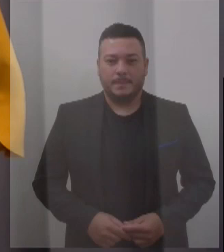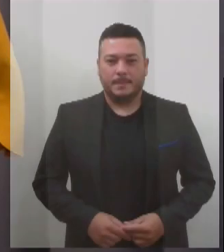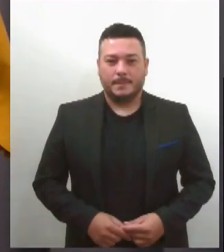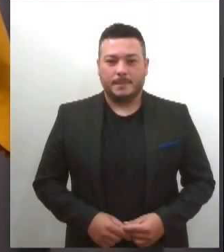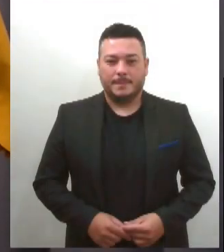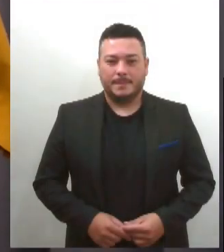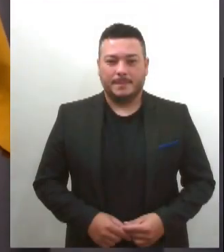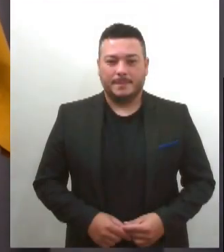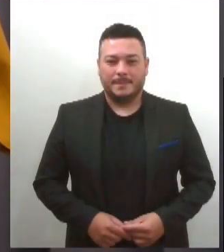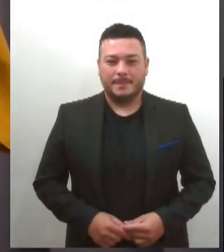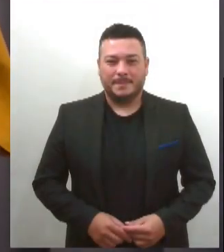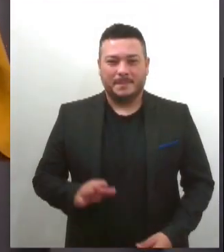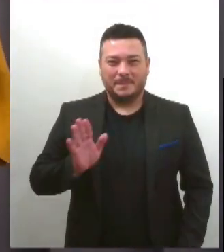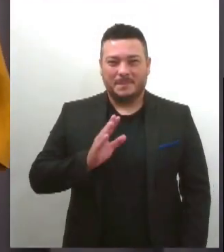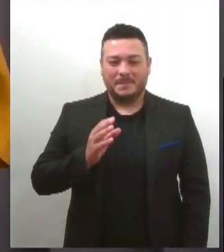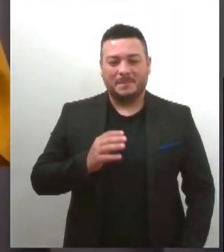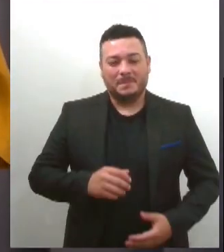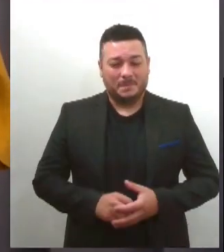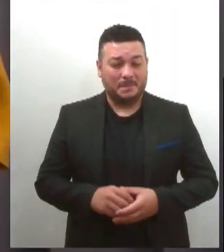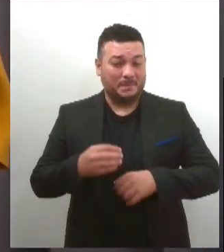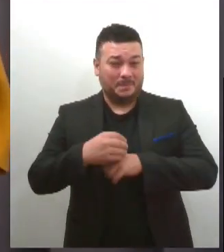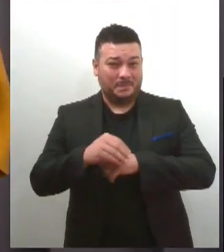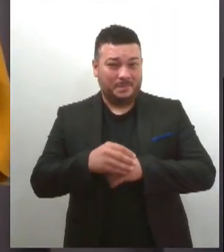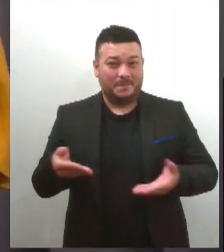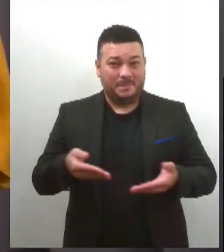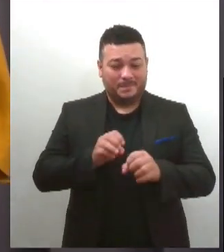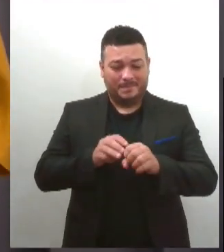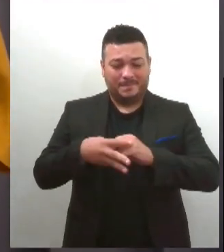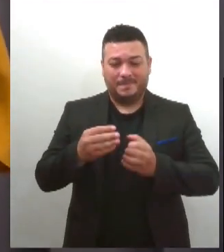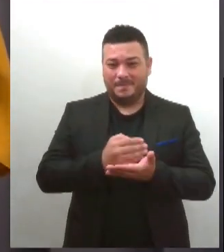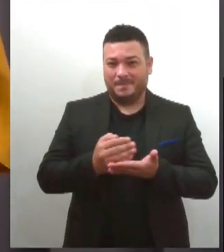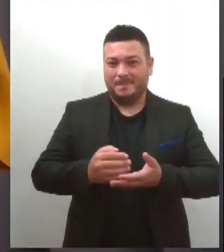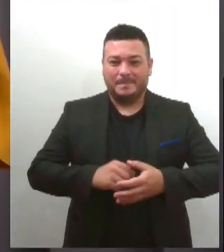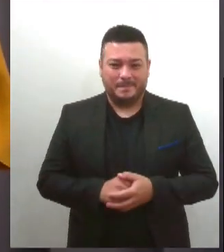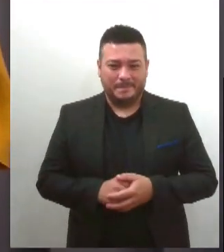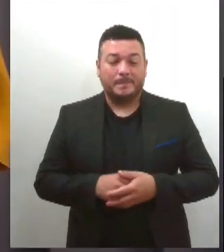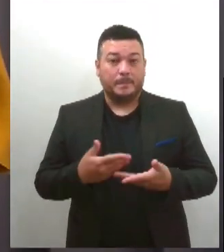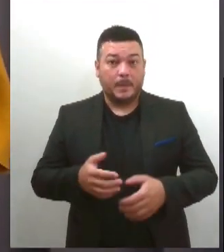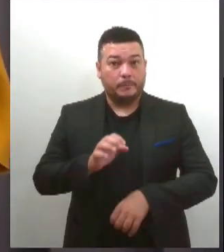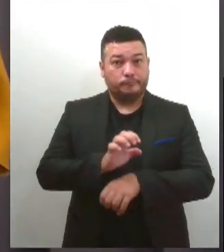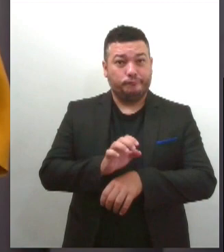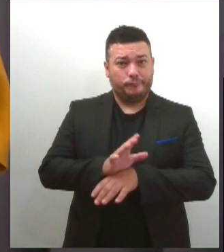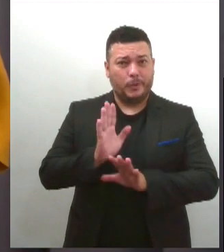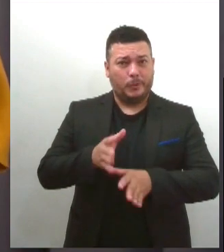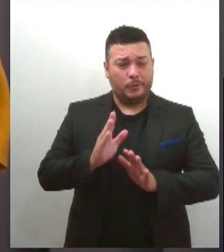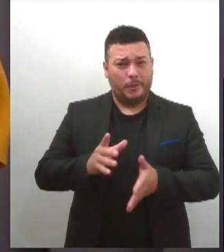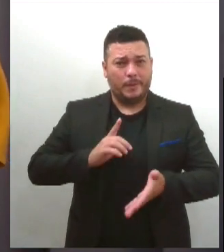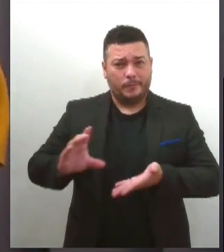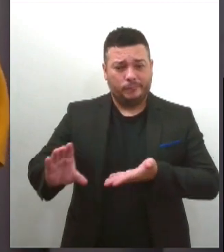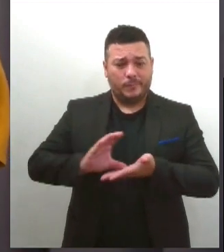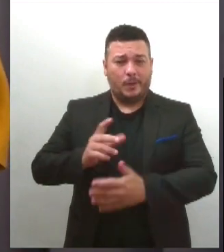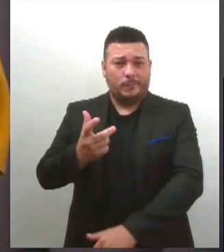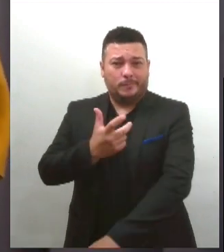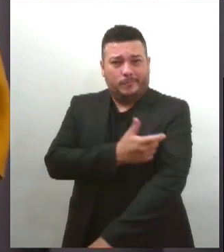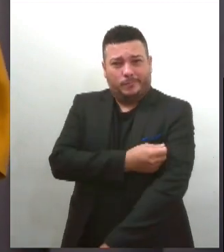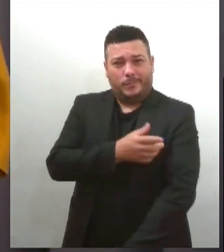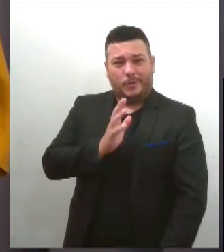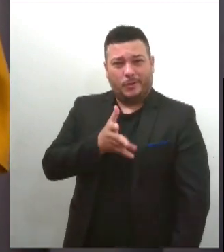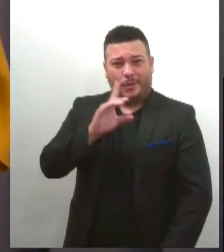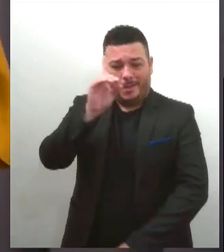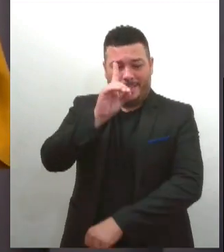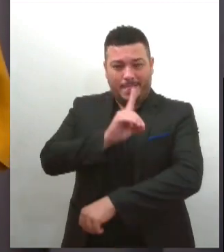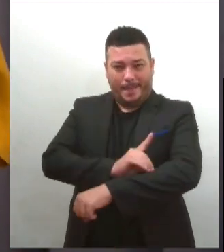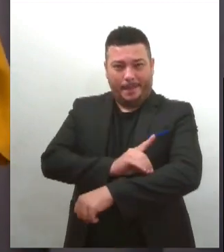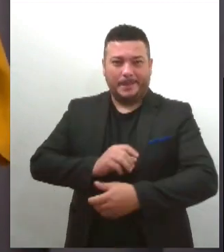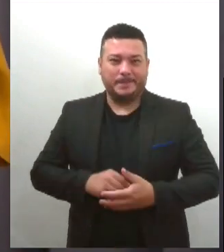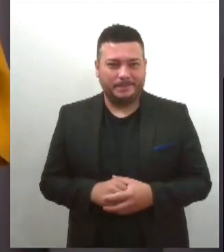Olá, olha o informativo TV Alesa está no ar e a saúde estadual já recebeu as primeiras doses da vacina contra a dengue e